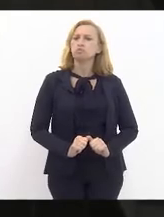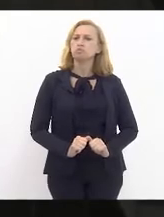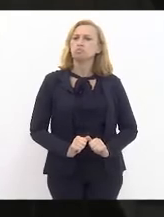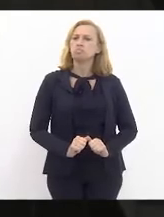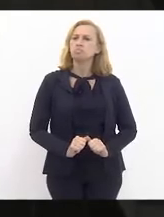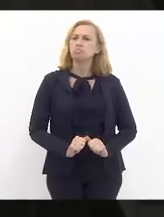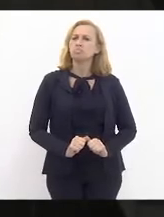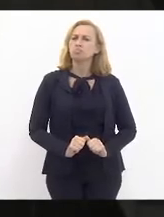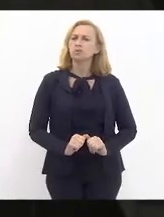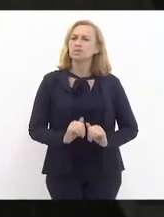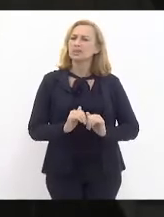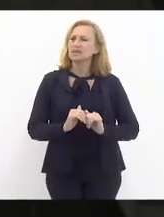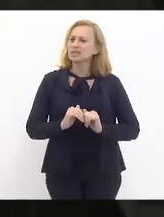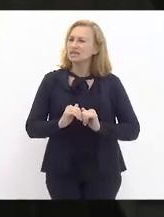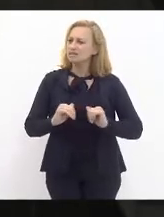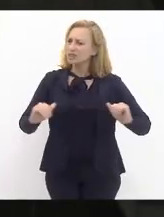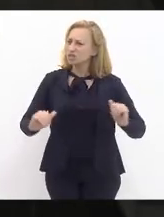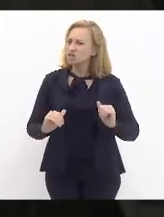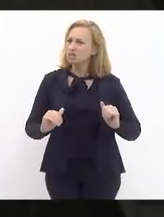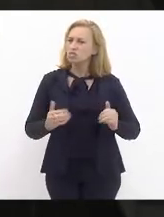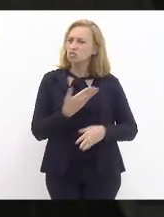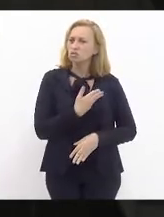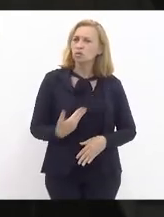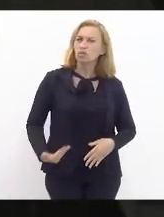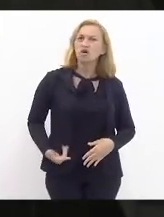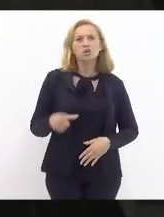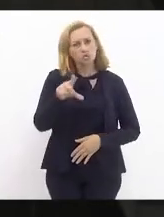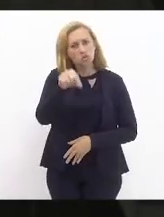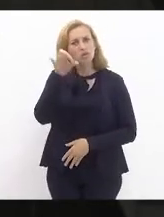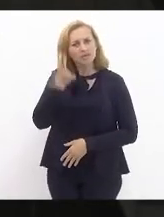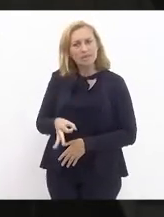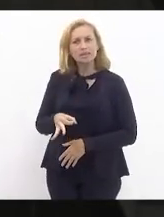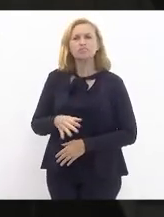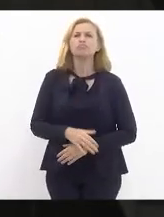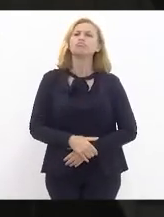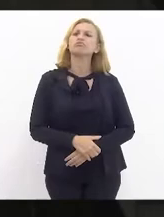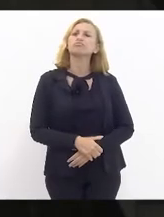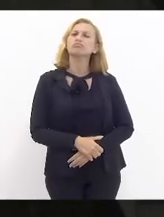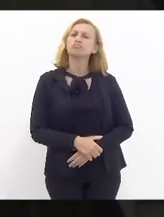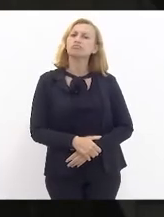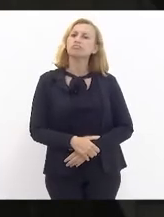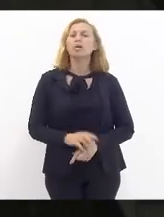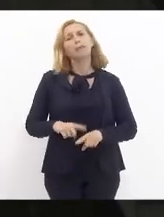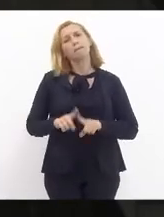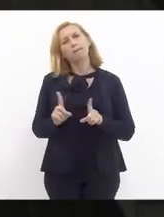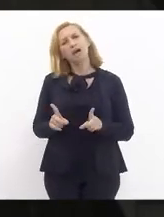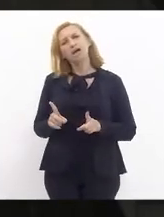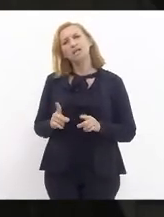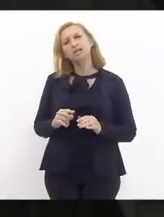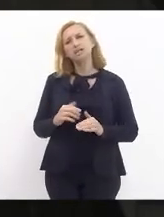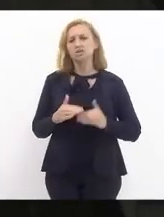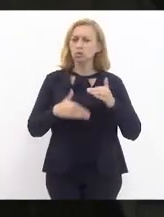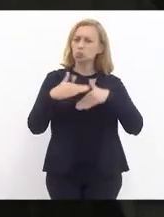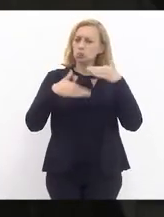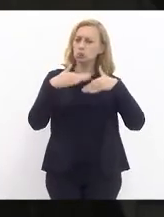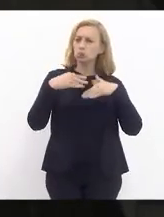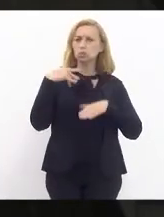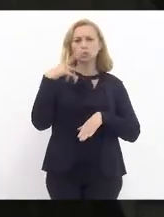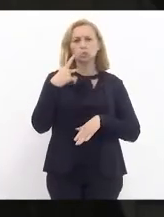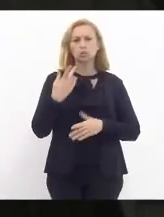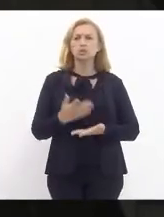fora dos governos, fiz uma escolha correta. Mas quis a evolução política